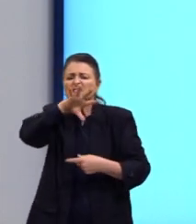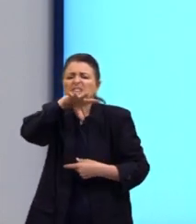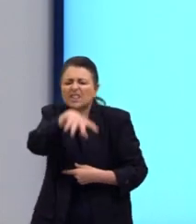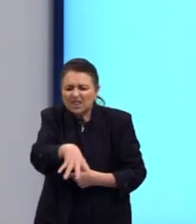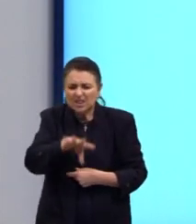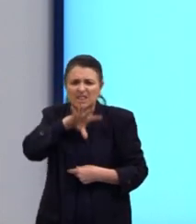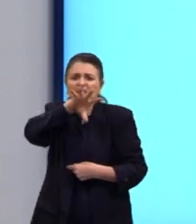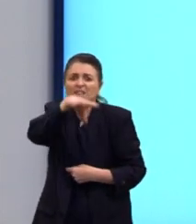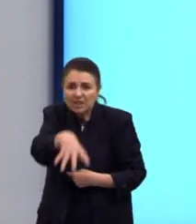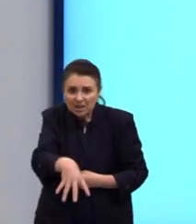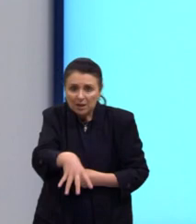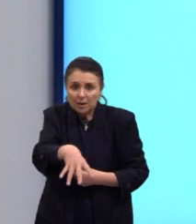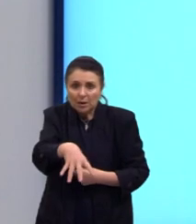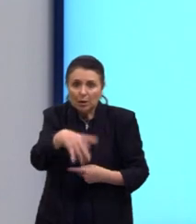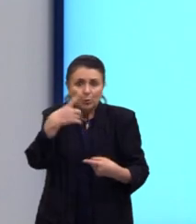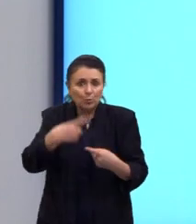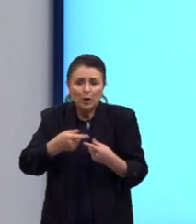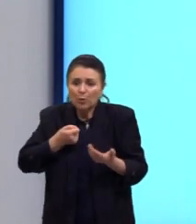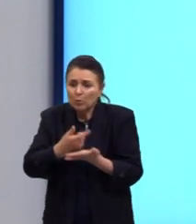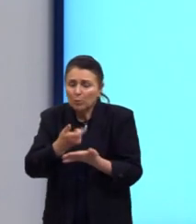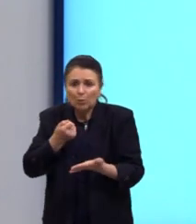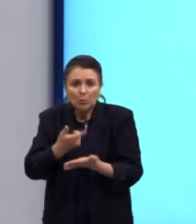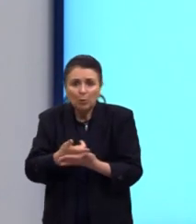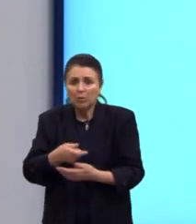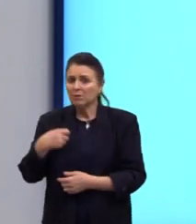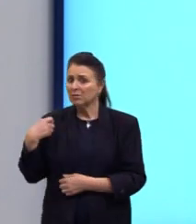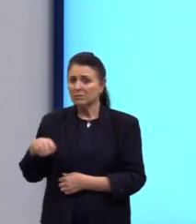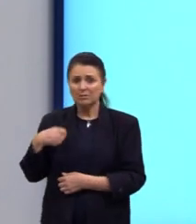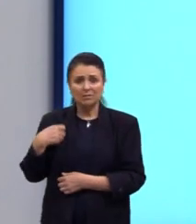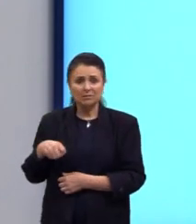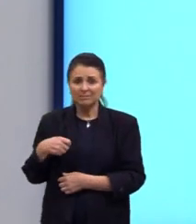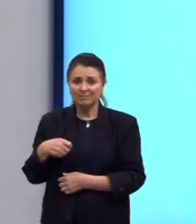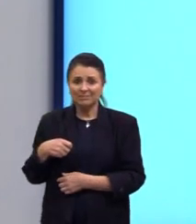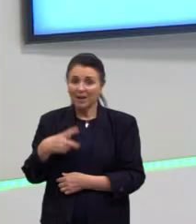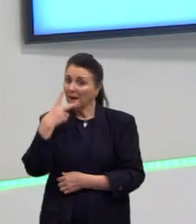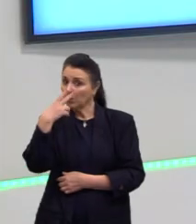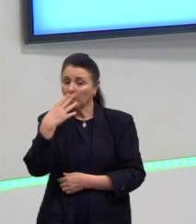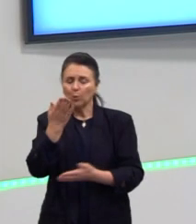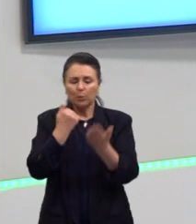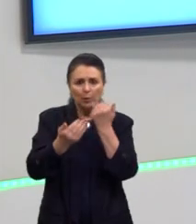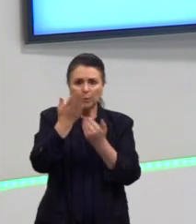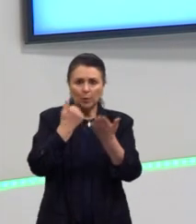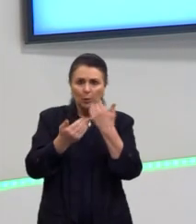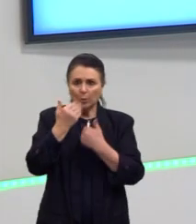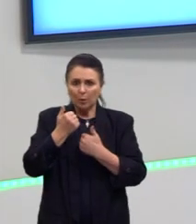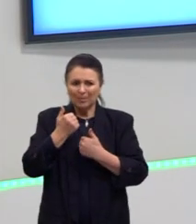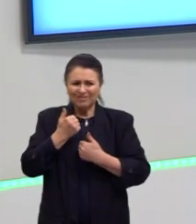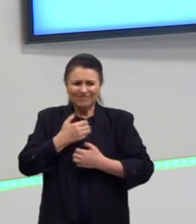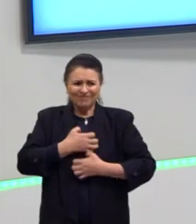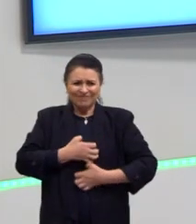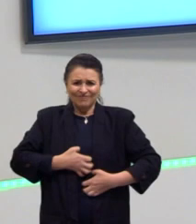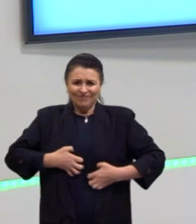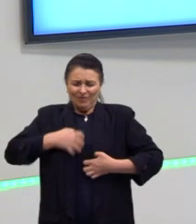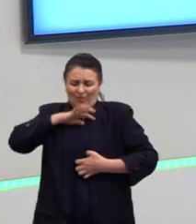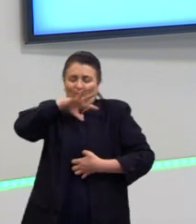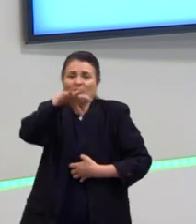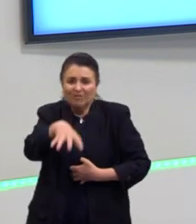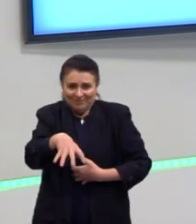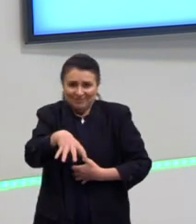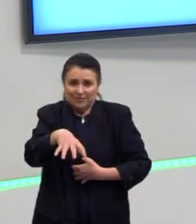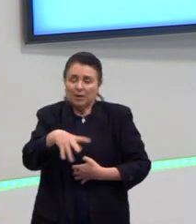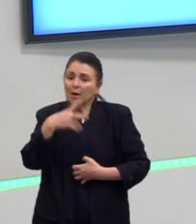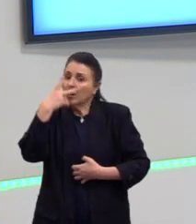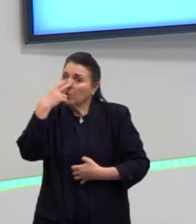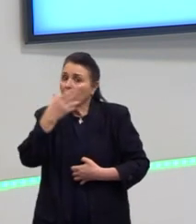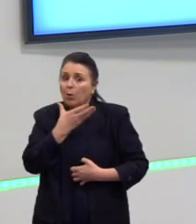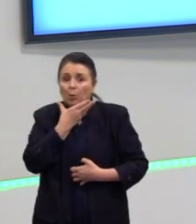consumiu sem necessidade. Não é isso que a gente faz quando a gente come alguma coisa que não faz bem. A gente bota para fora, certo? Então, é o que ele está botando.